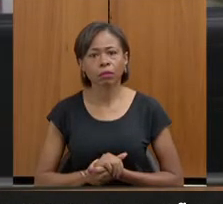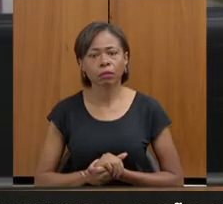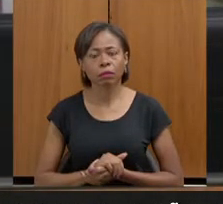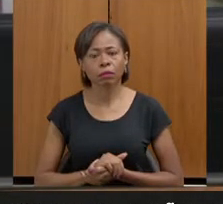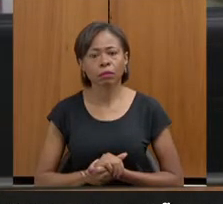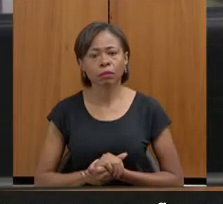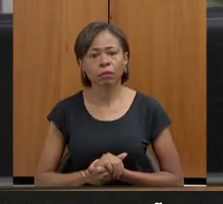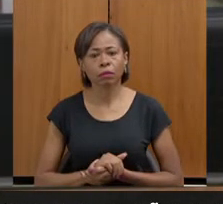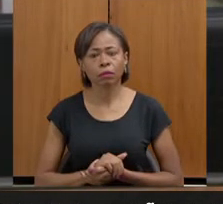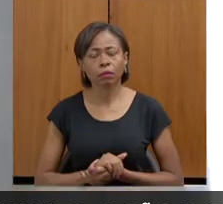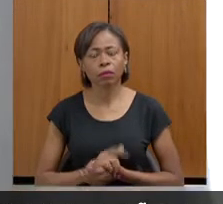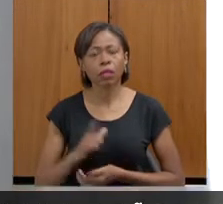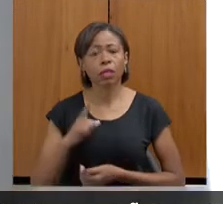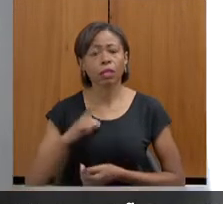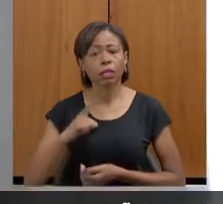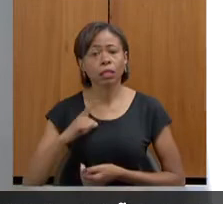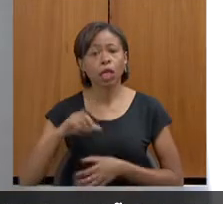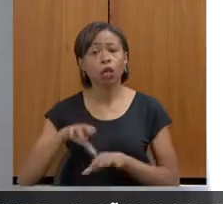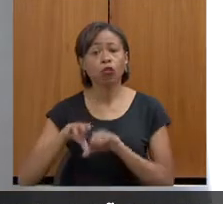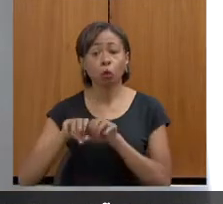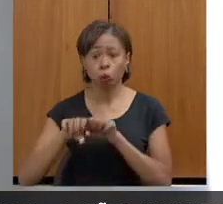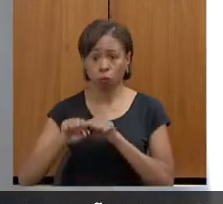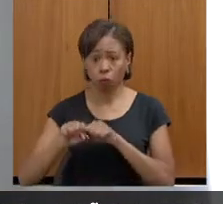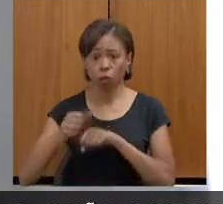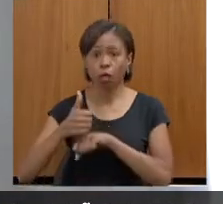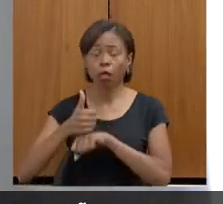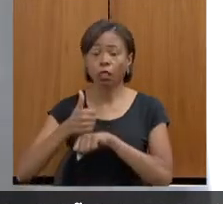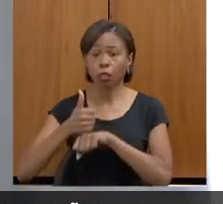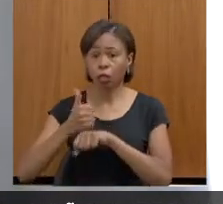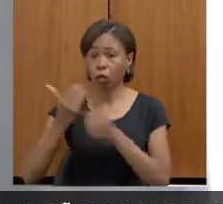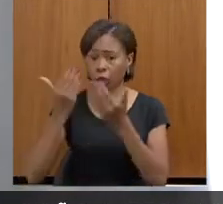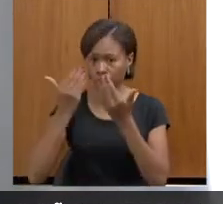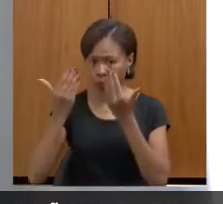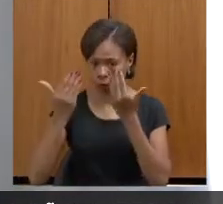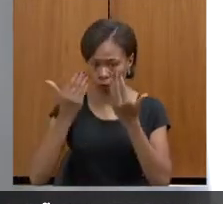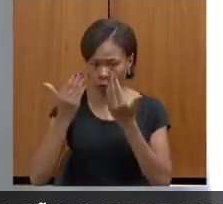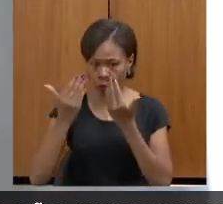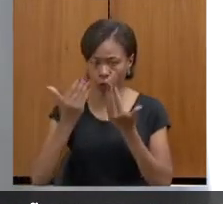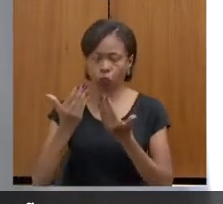Atualmente, os servidores, eles têm formação em psicologia. A gente